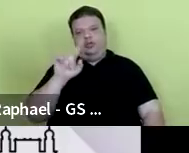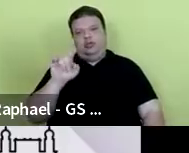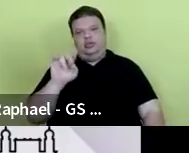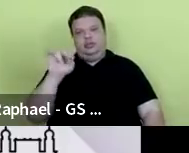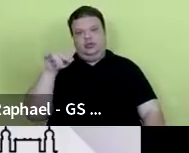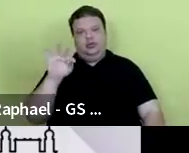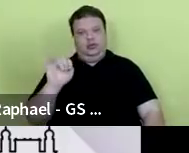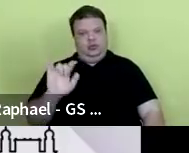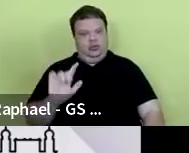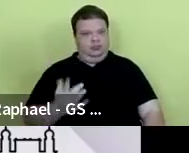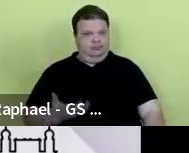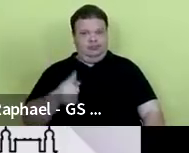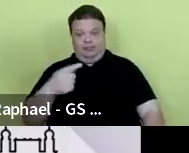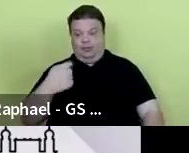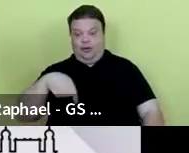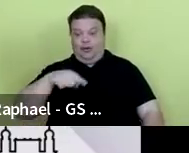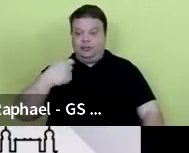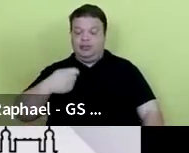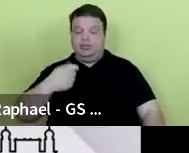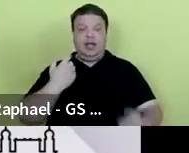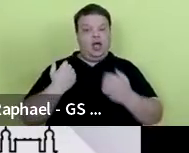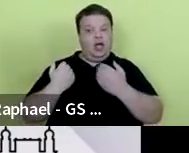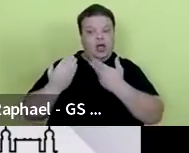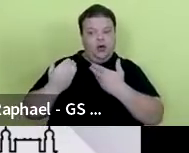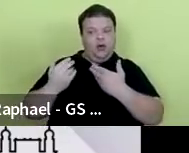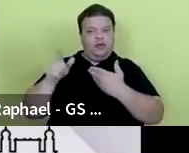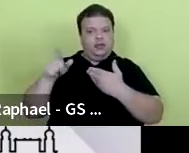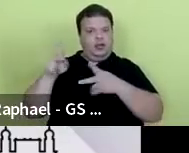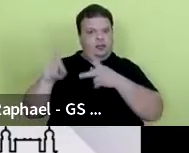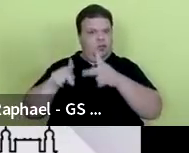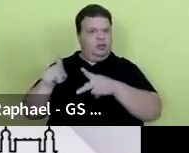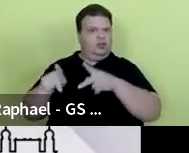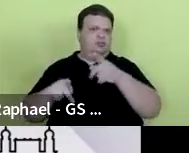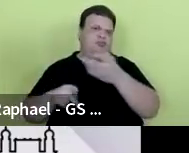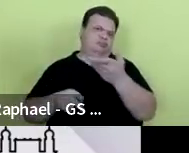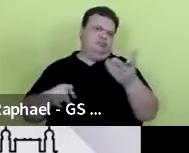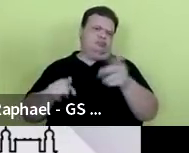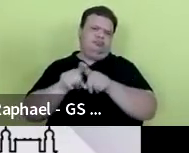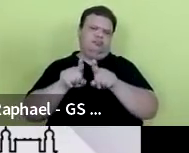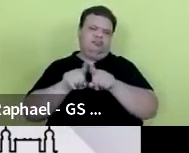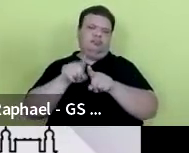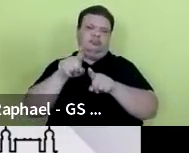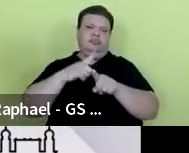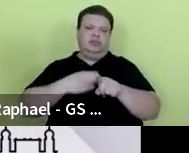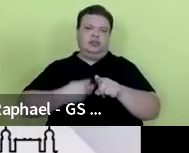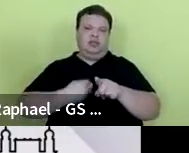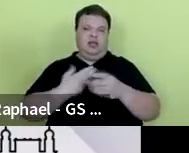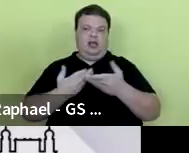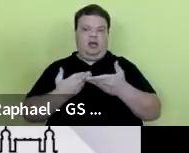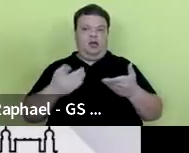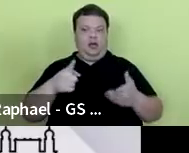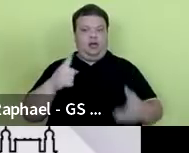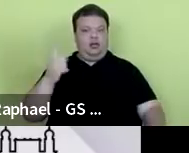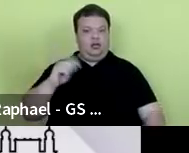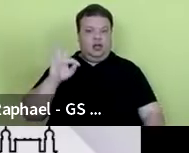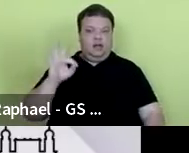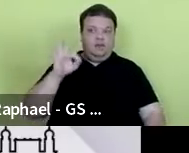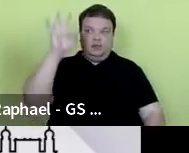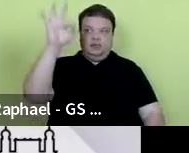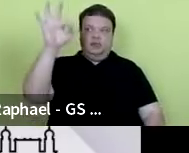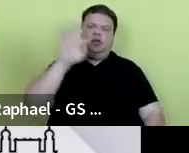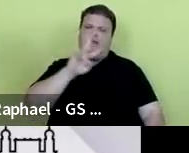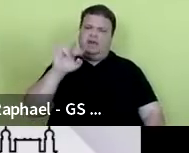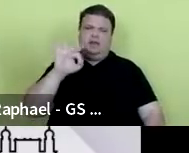a gente tem que conversar com a população, nós, vocês que estão se formando, serão, muito em breve,